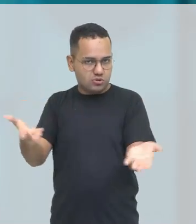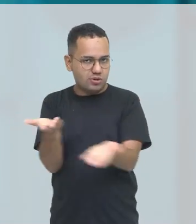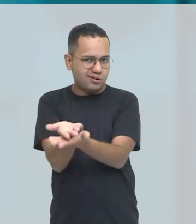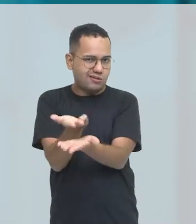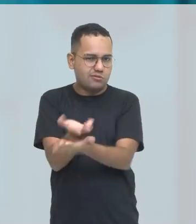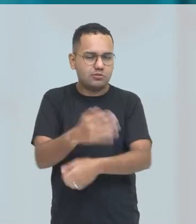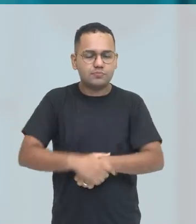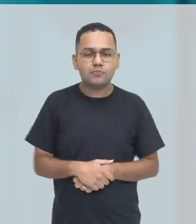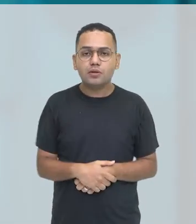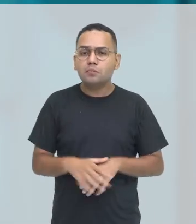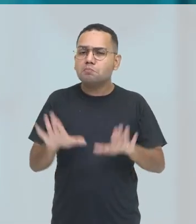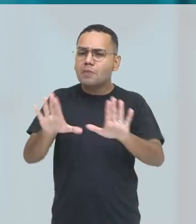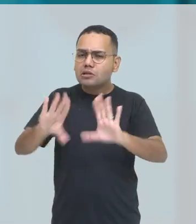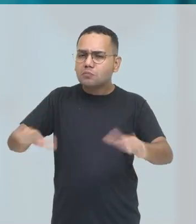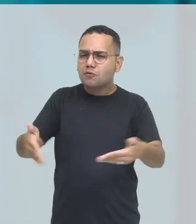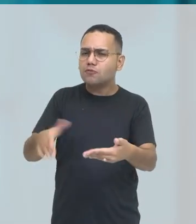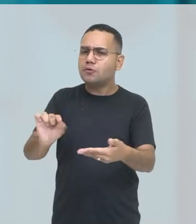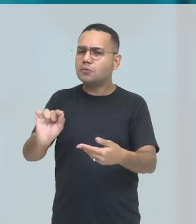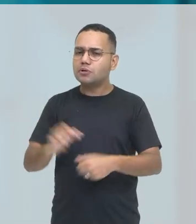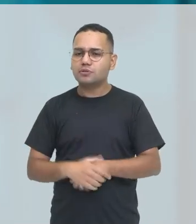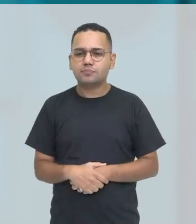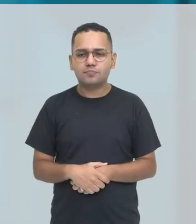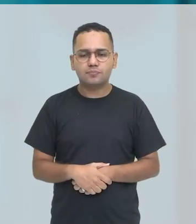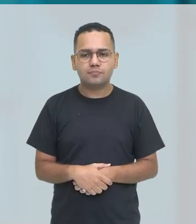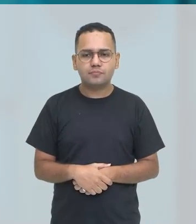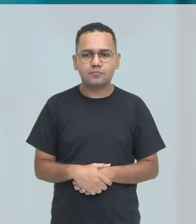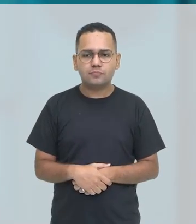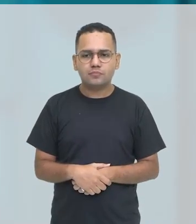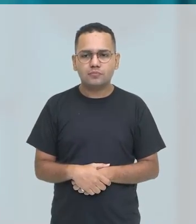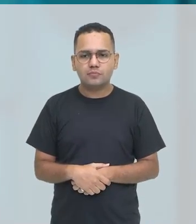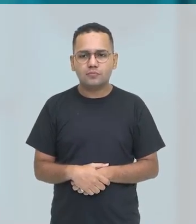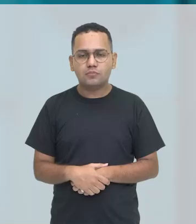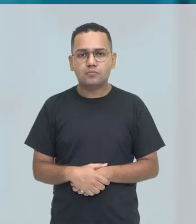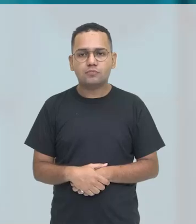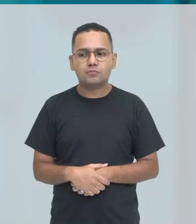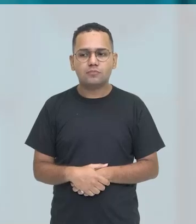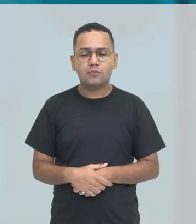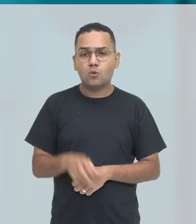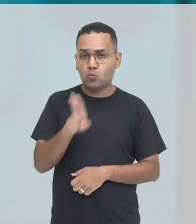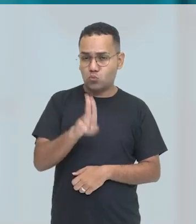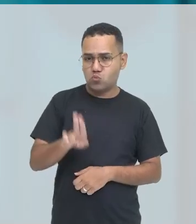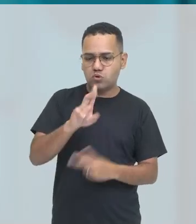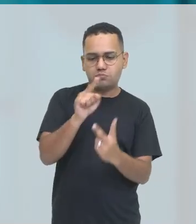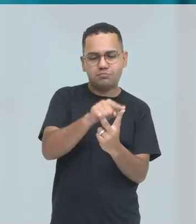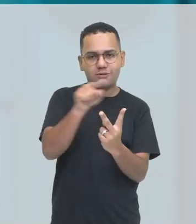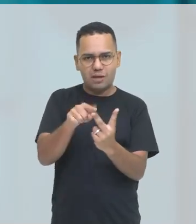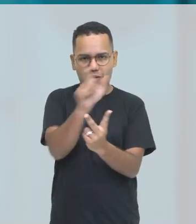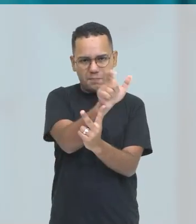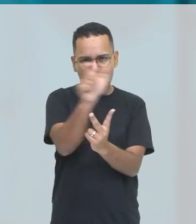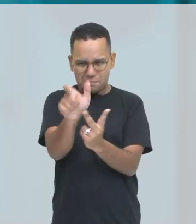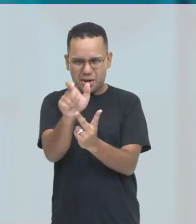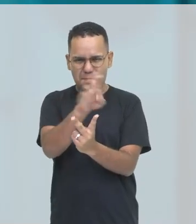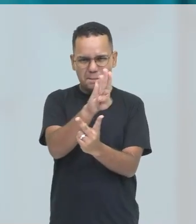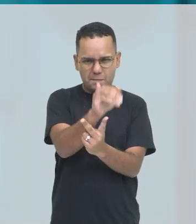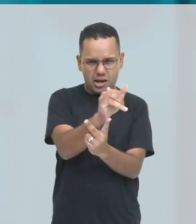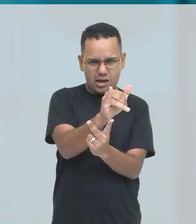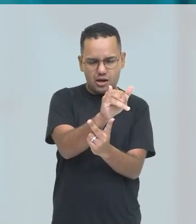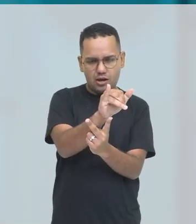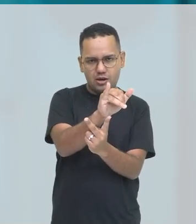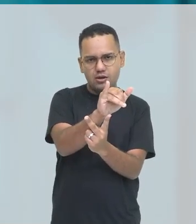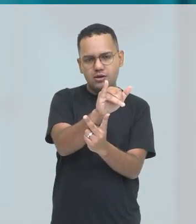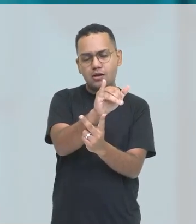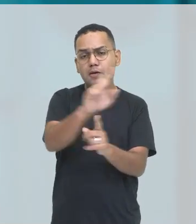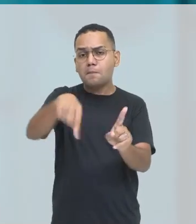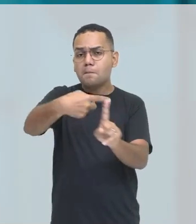só que agora dando ênfase aí a posição, né, o posicionamento do by antes do pronome reflexivo, né, preposição by mais